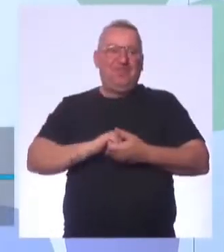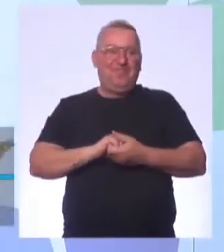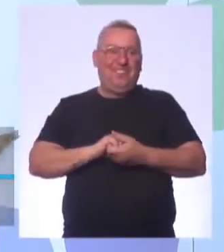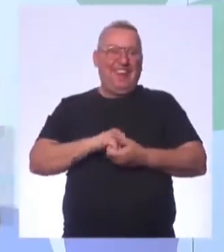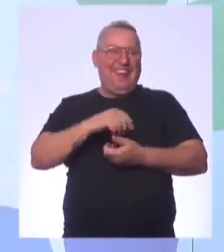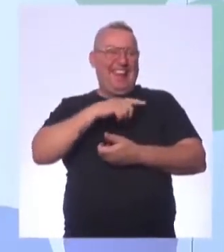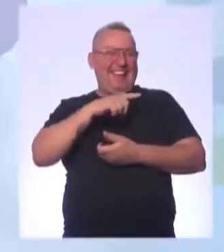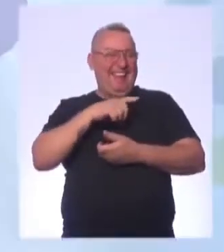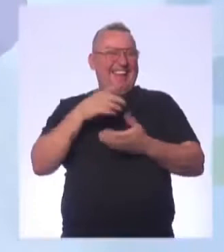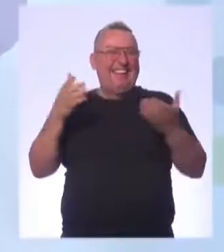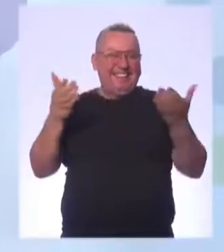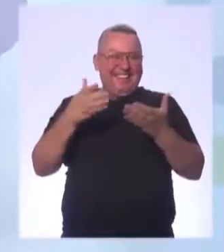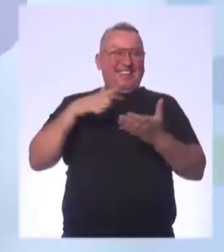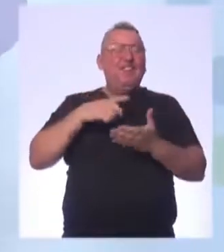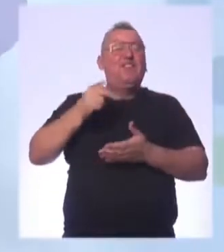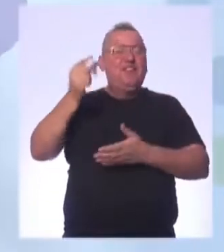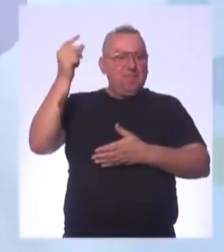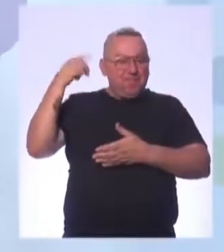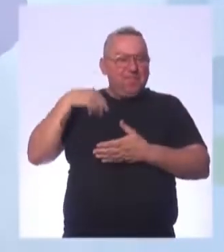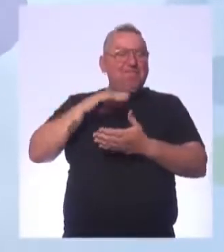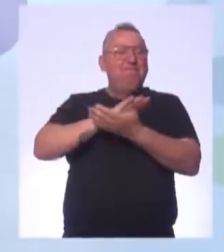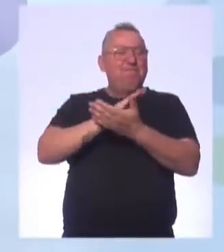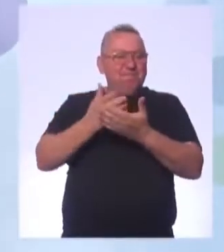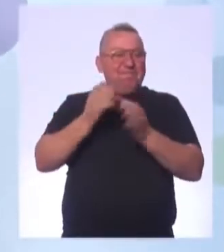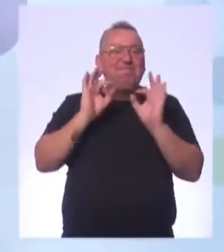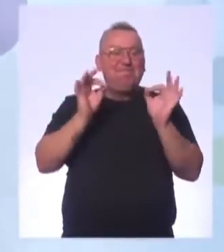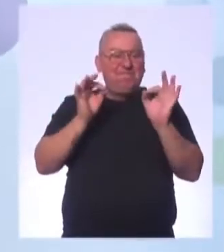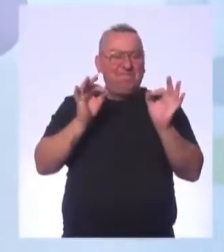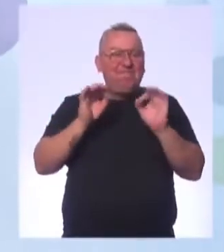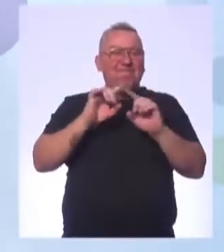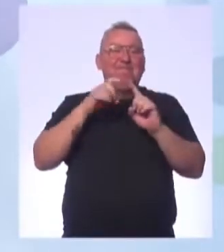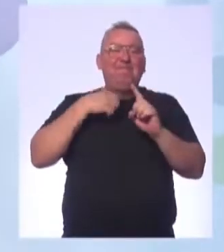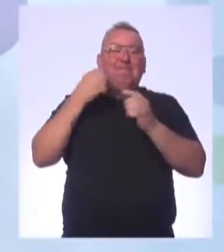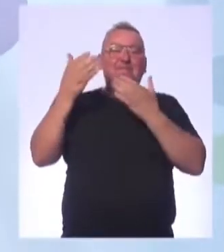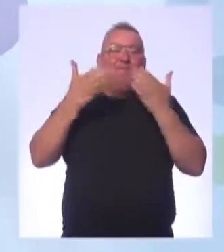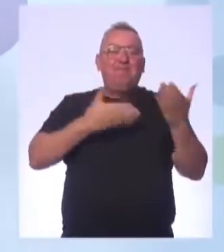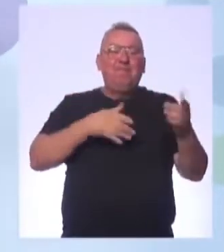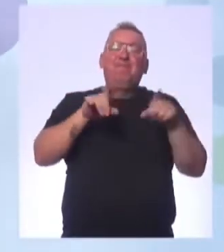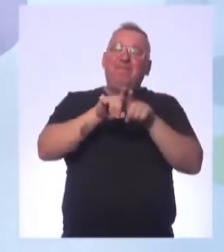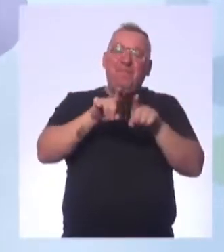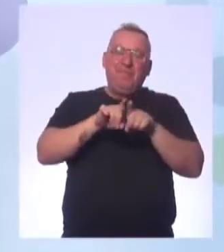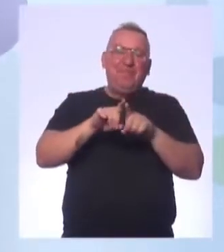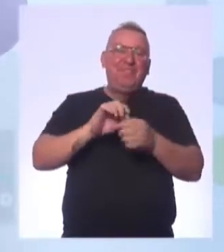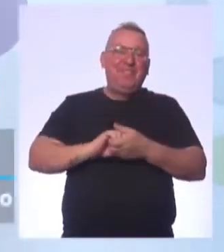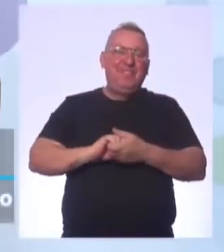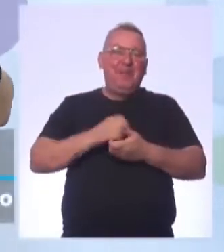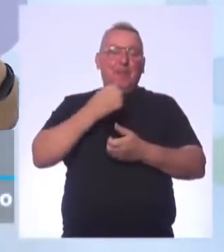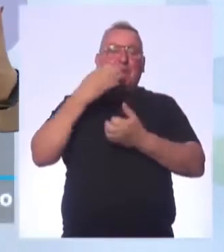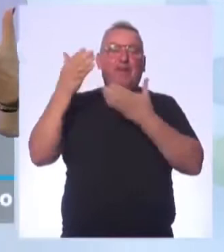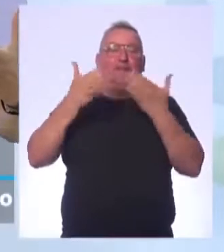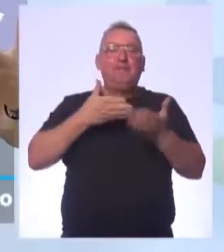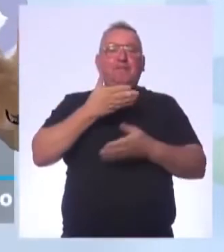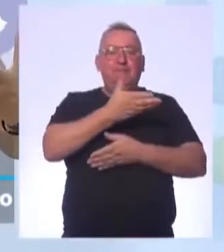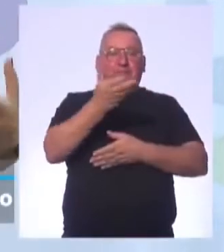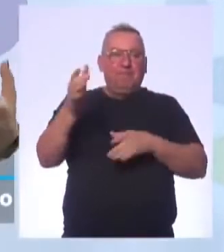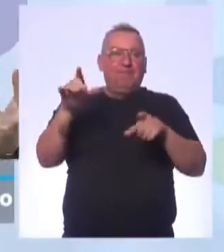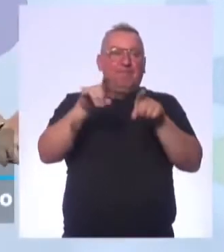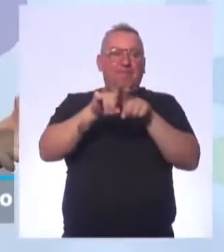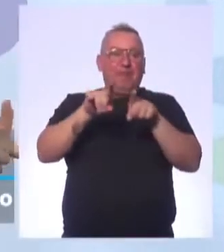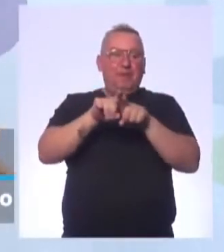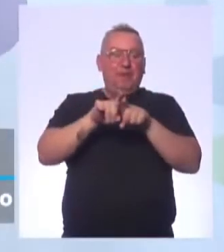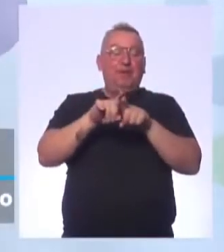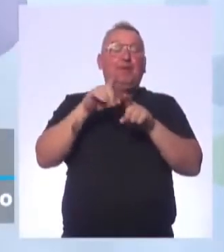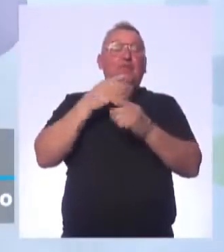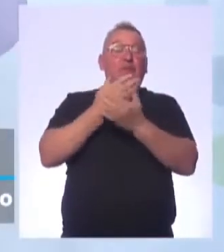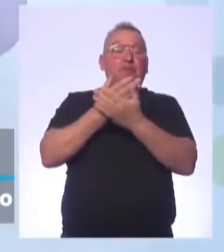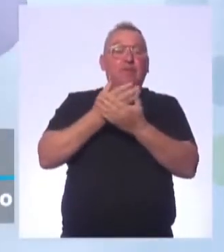com a gente hoje, faz tempo que ele não faz aula aqui de educação física, mas seja bem-vindo também, Sidney. Sejam bem-vindos todos vocês, estudantes,